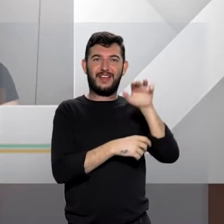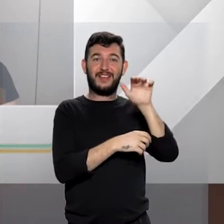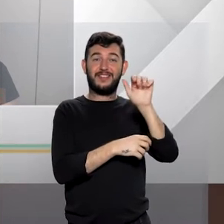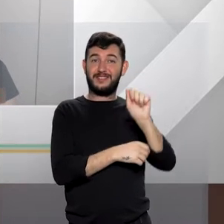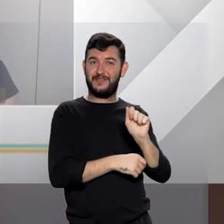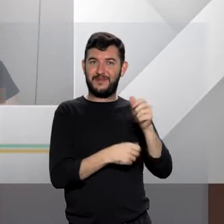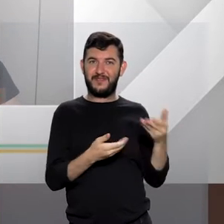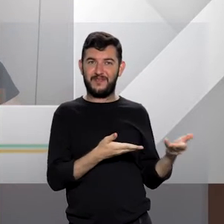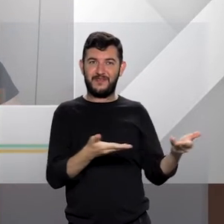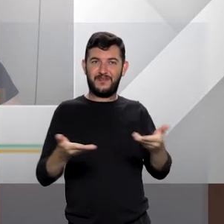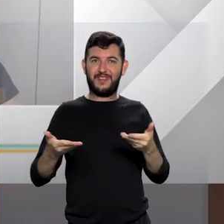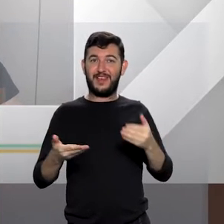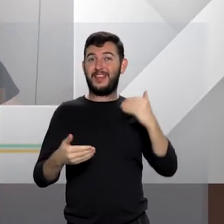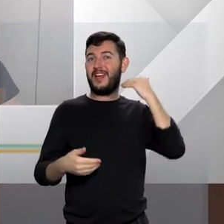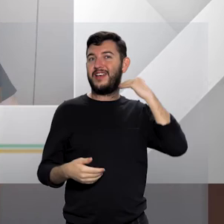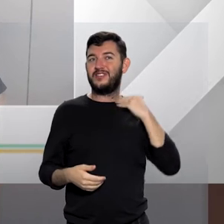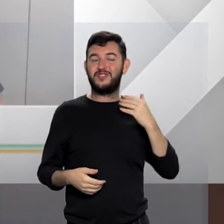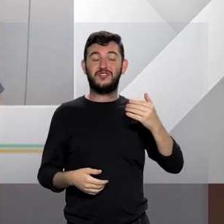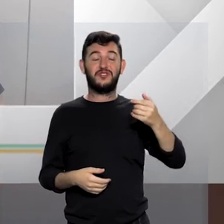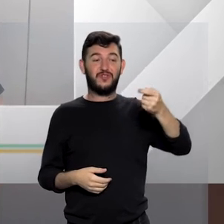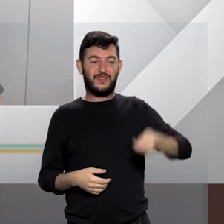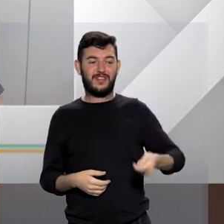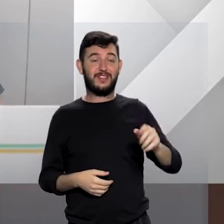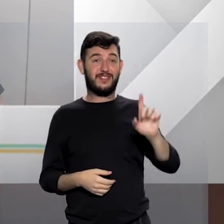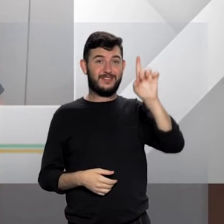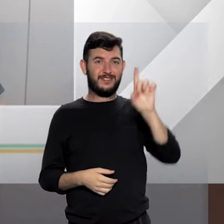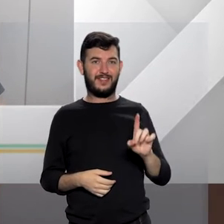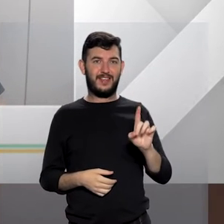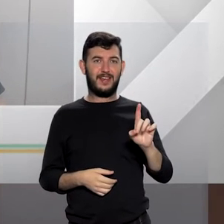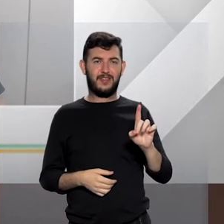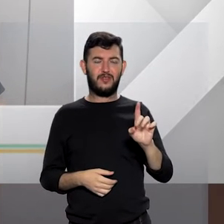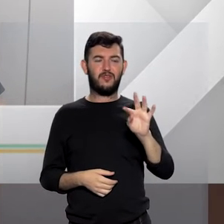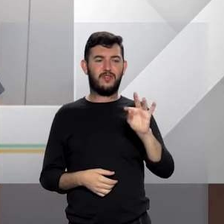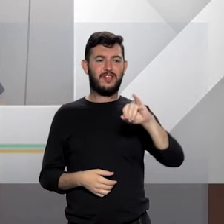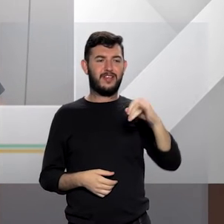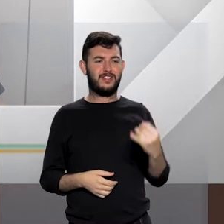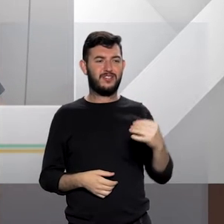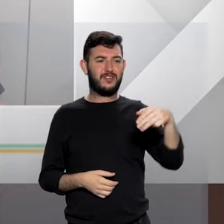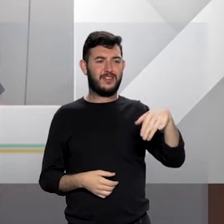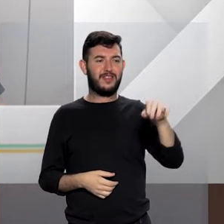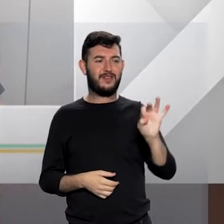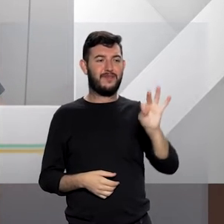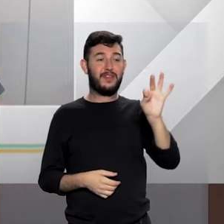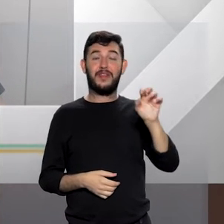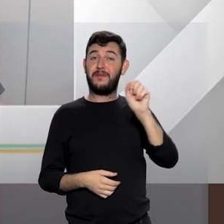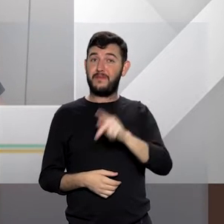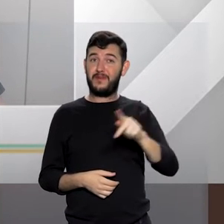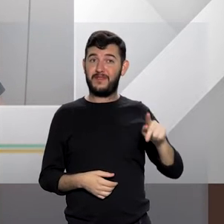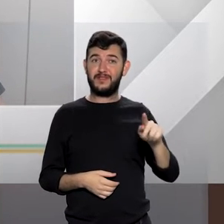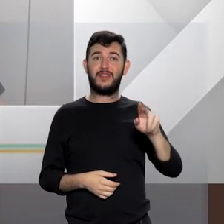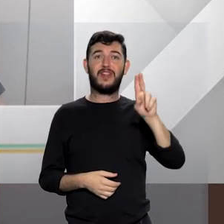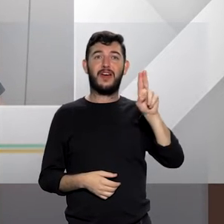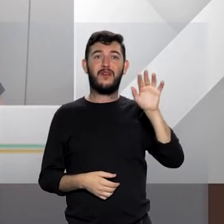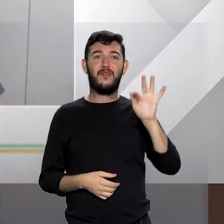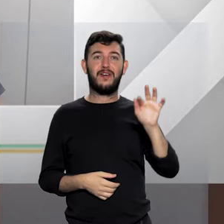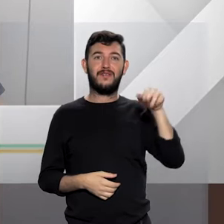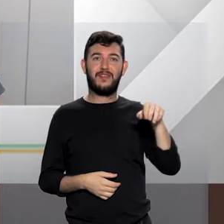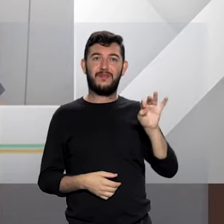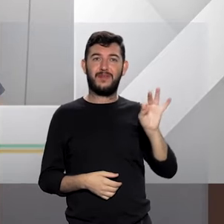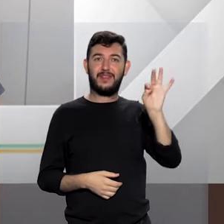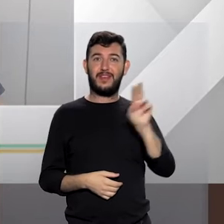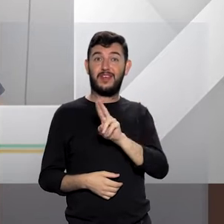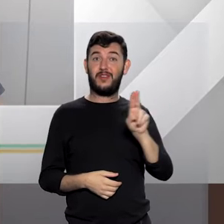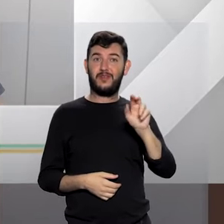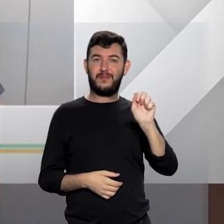A juíza de direito do Tribunal de Justiça de Mato Grosso e professora efetiva da Universidade Federal de Mato Grosso, Amine